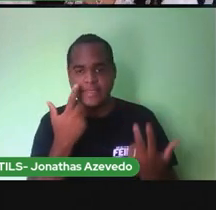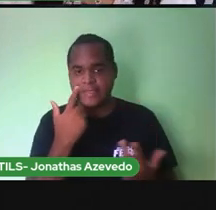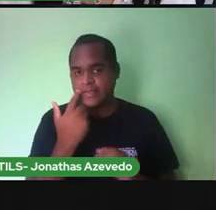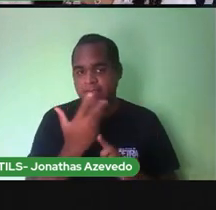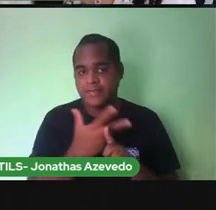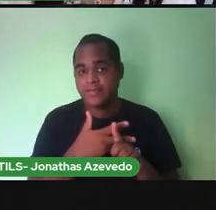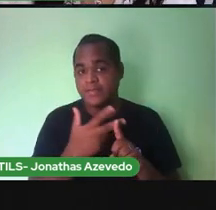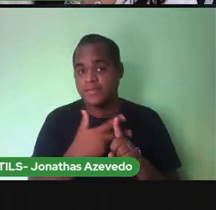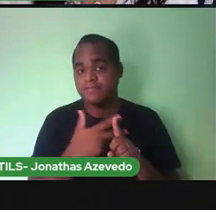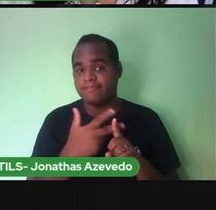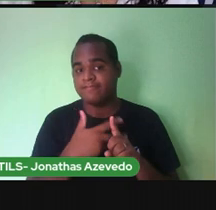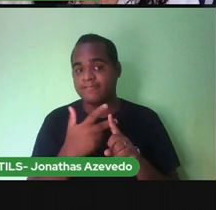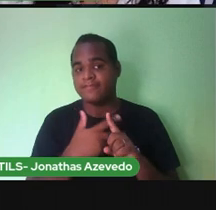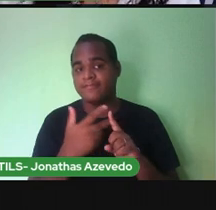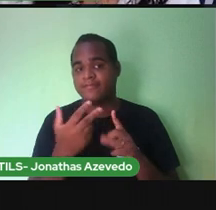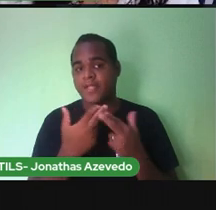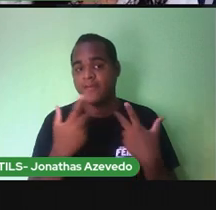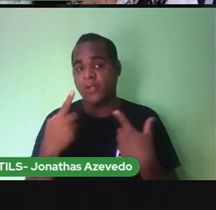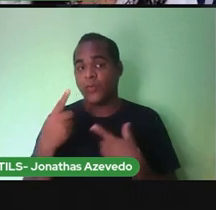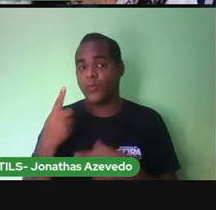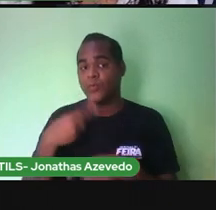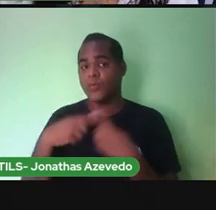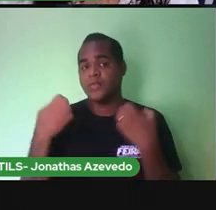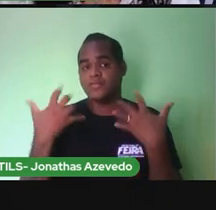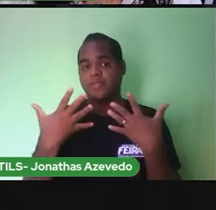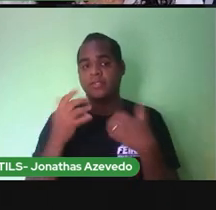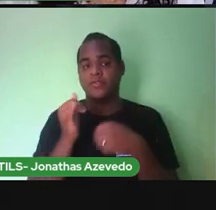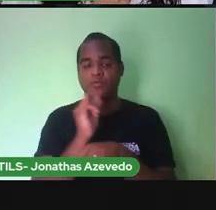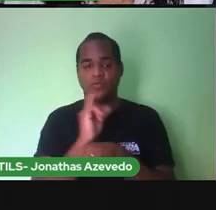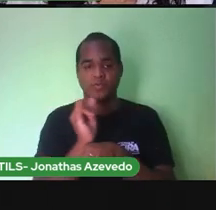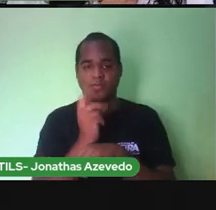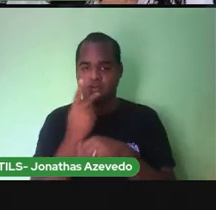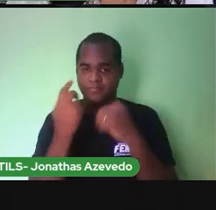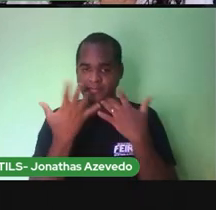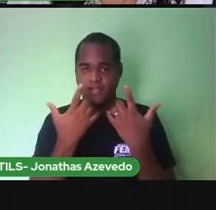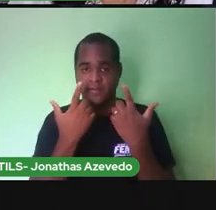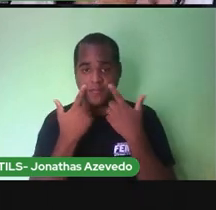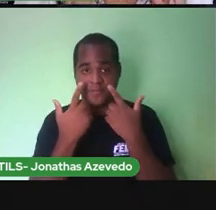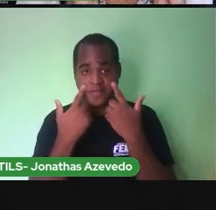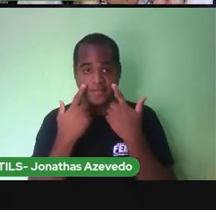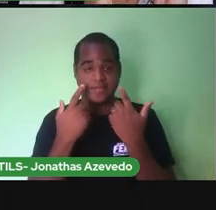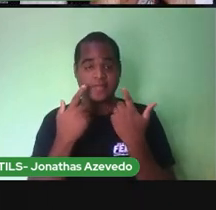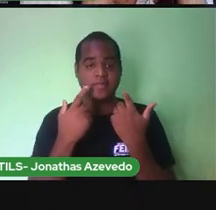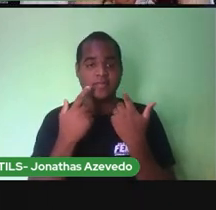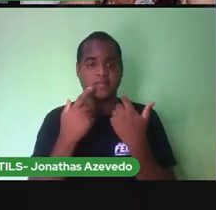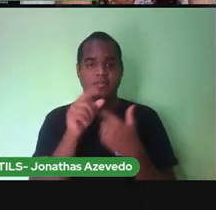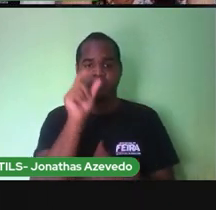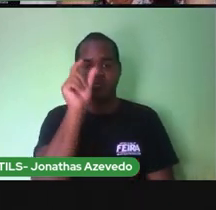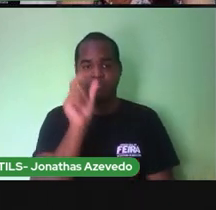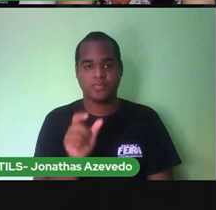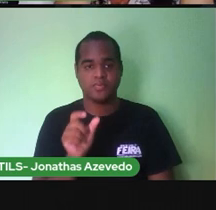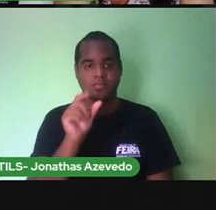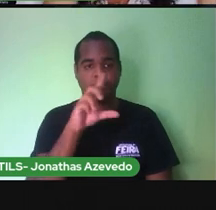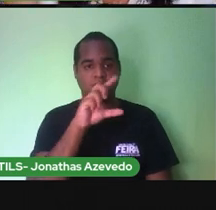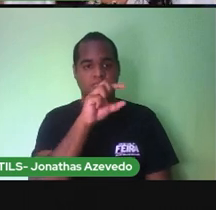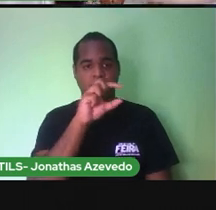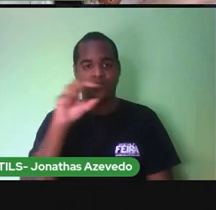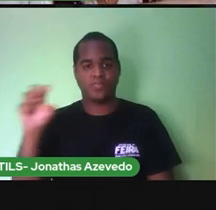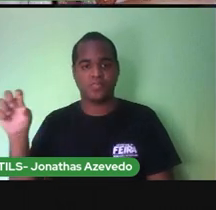Lembra que a Pró falou Numa outra Atividade Com Caça palavras Você Olha As colunas